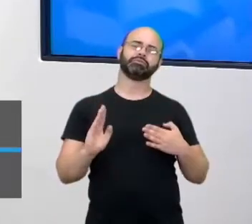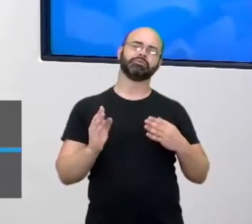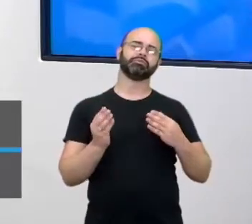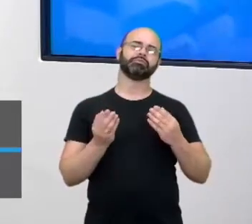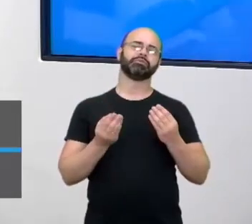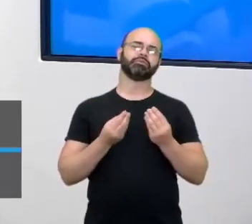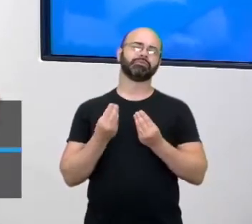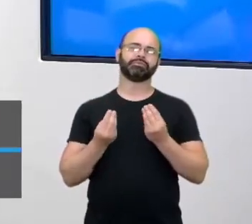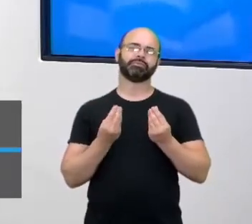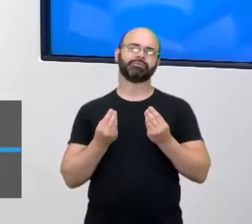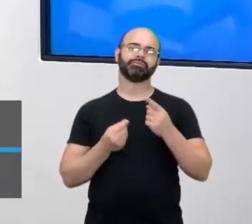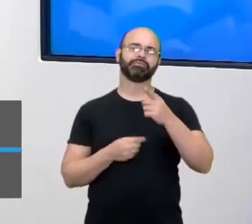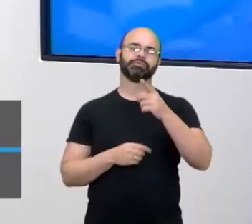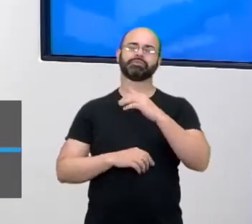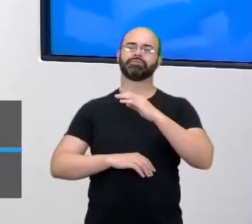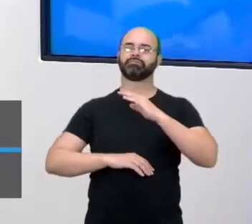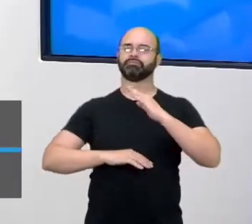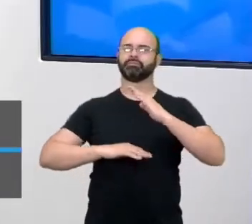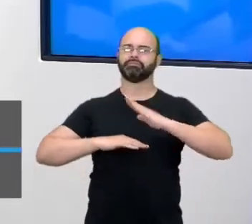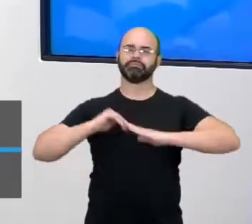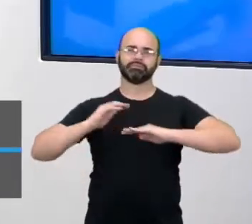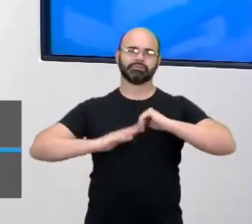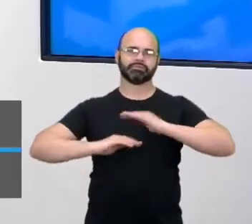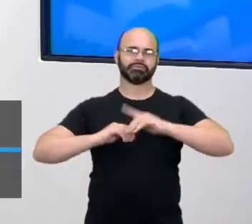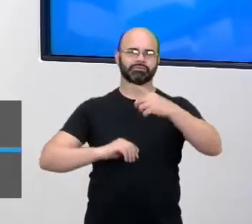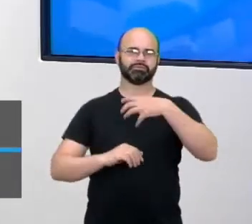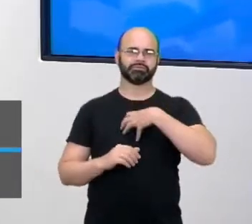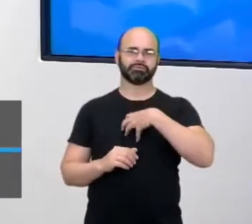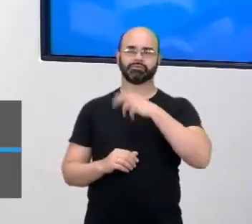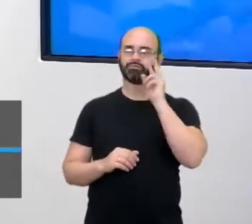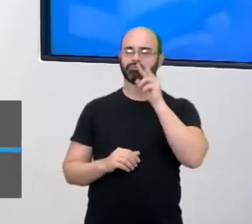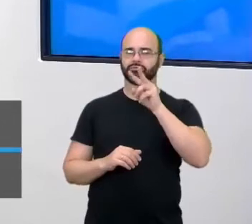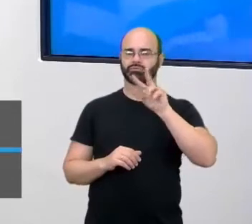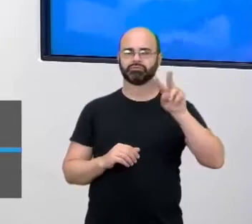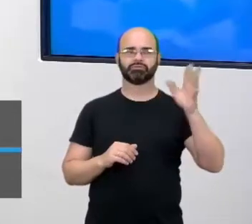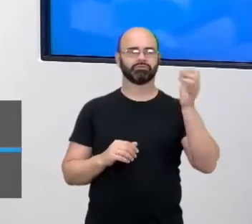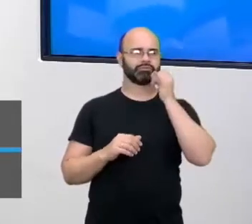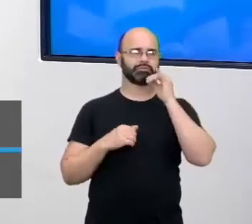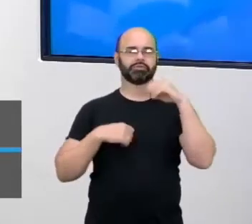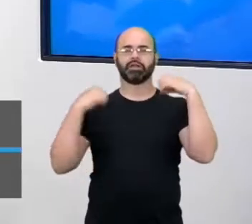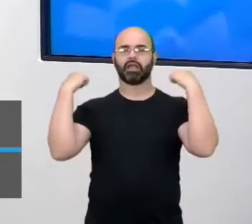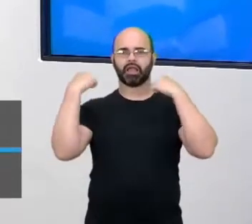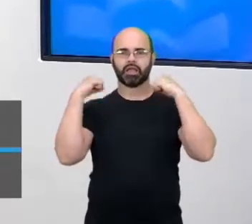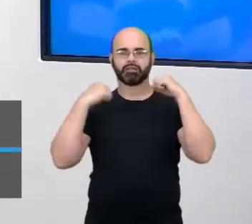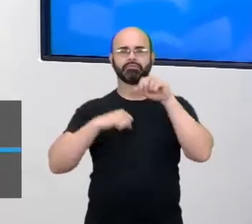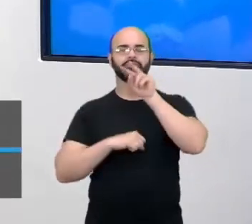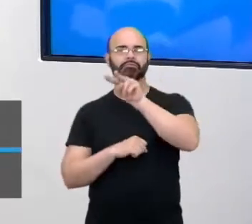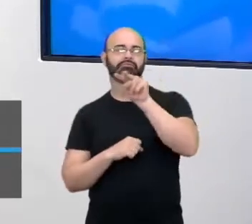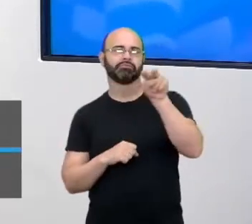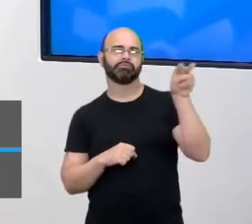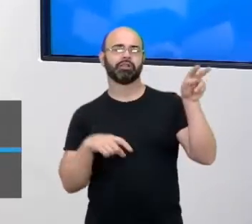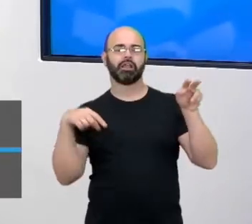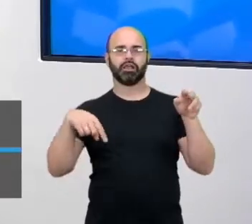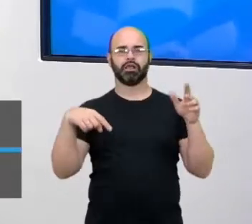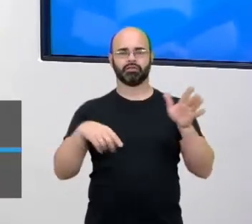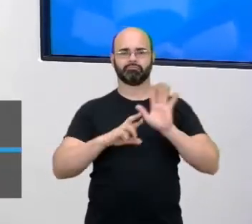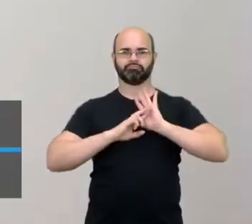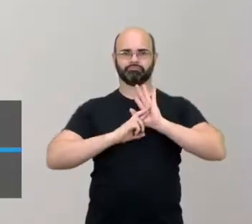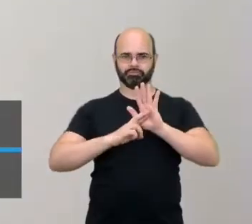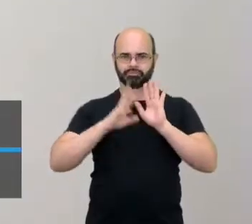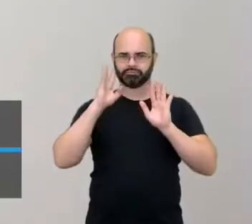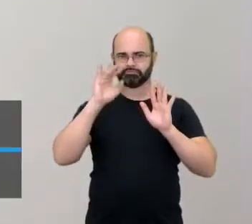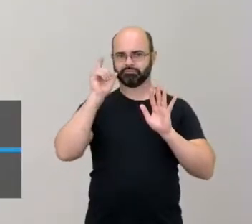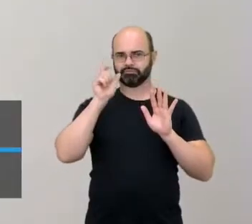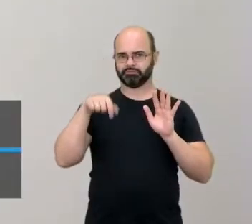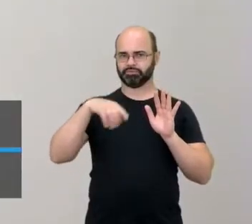prática escolhida, vivenciada? Você vê muitas academias? Você acha que tem uma representatividade legal aqui no país? Então, hoje